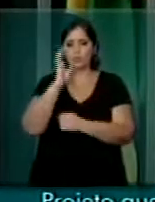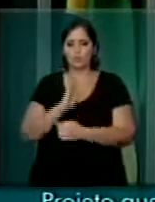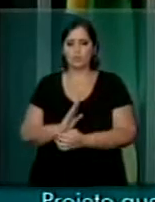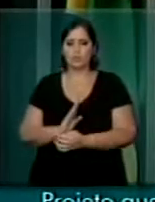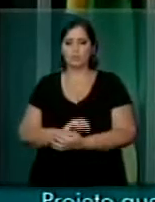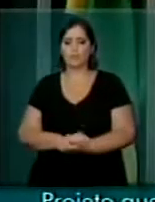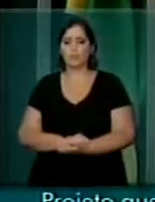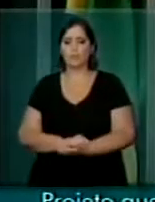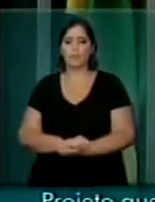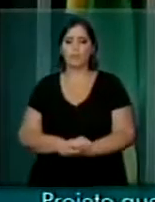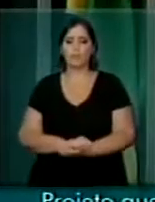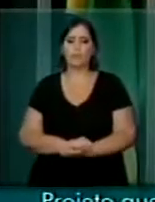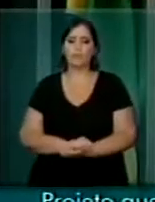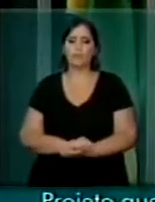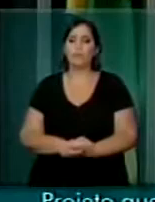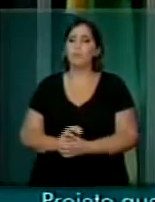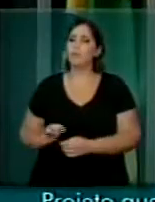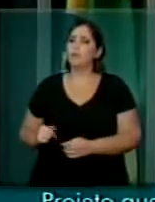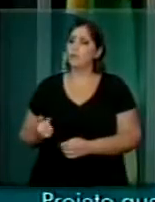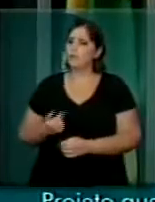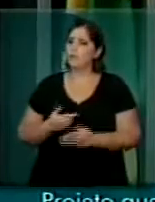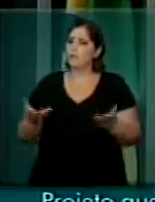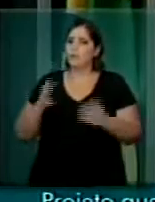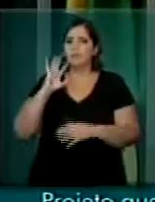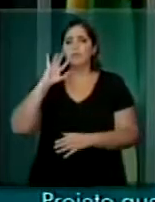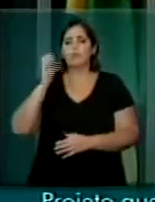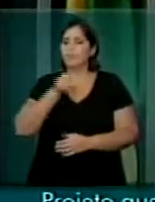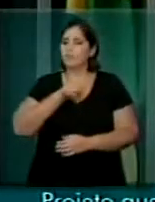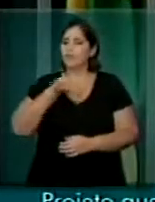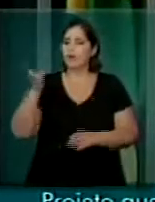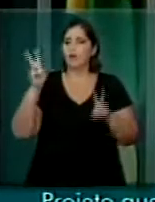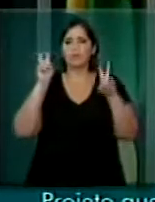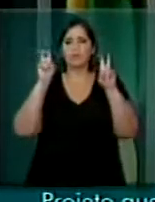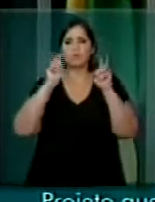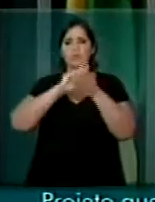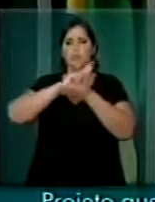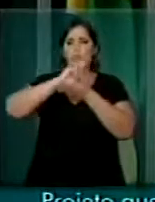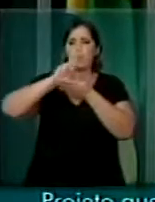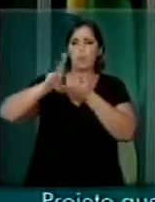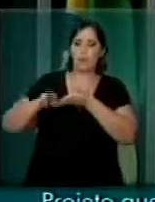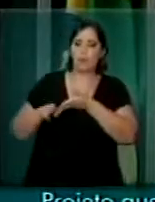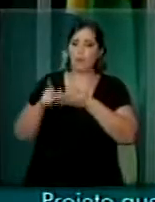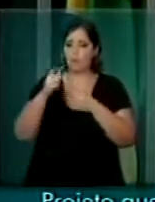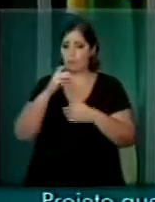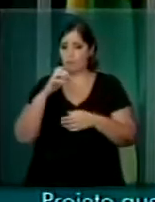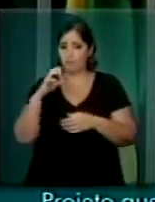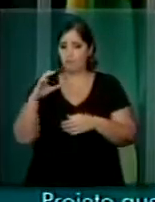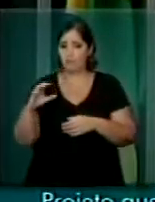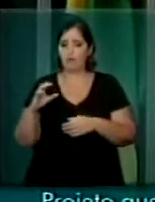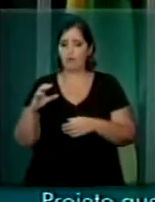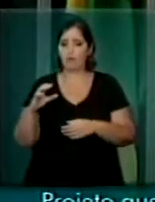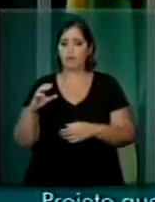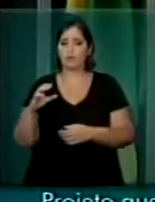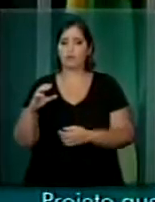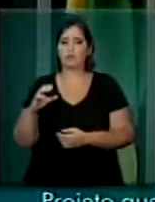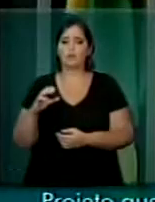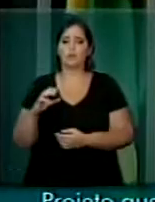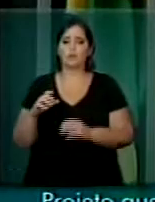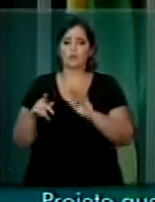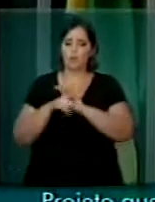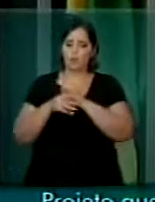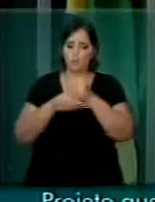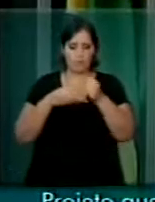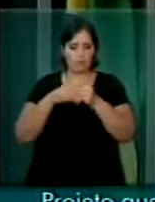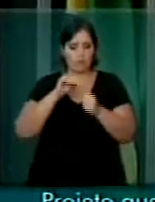nosso país. Estamos deliberando sobre tantos outros temas. A PEC do